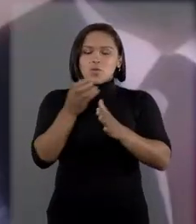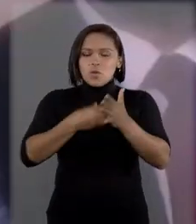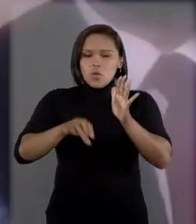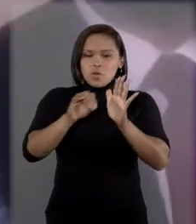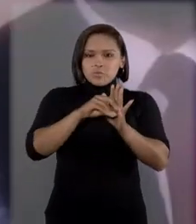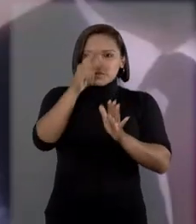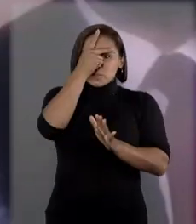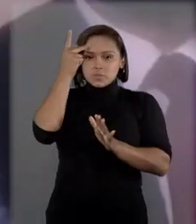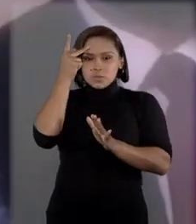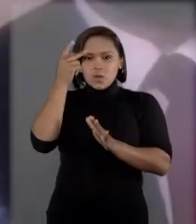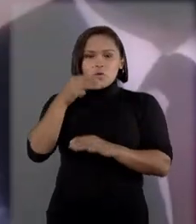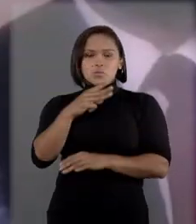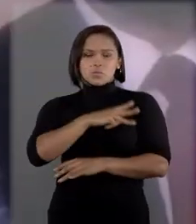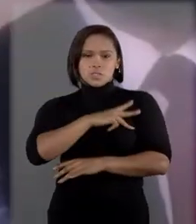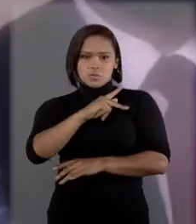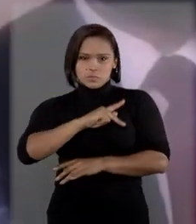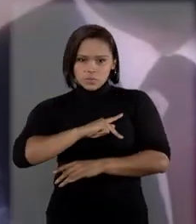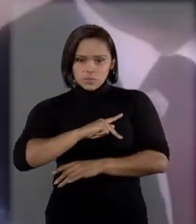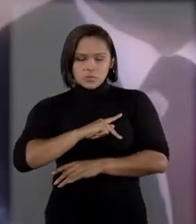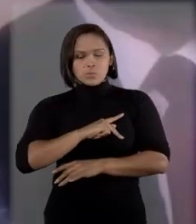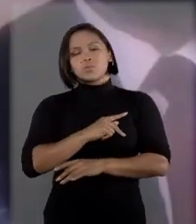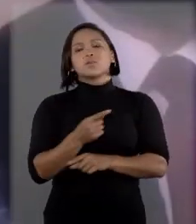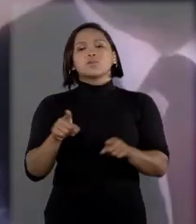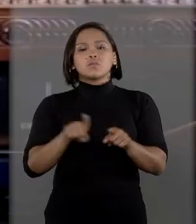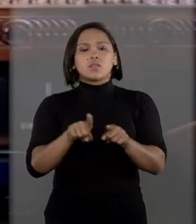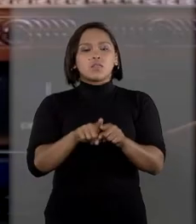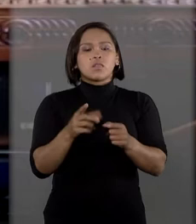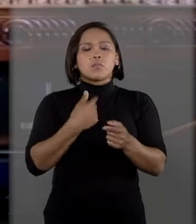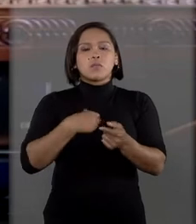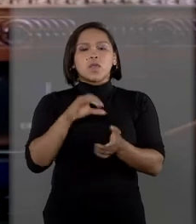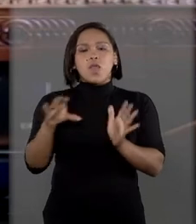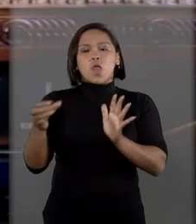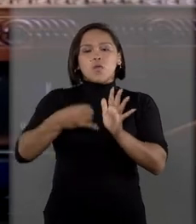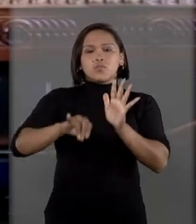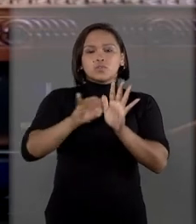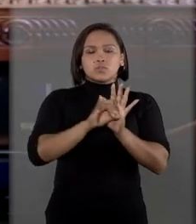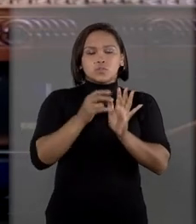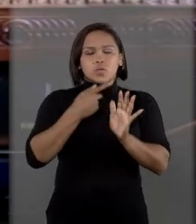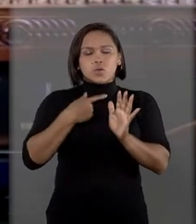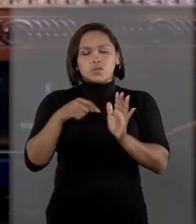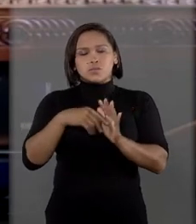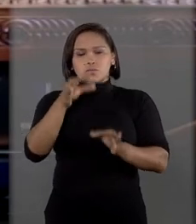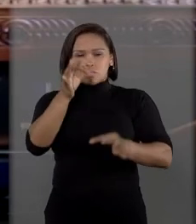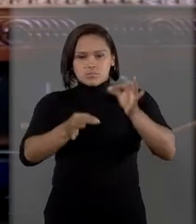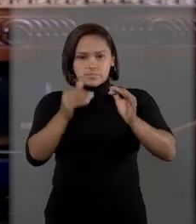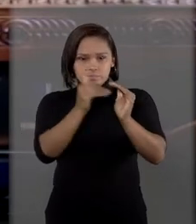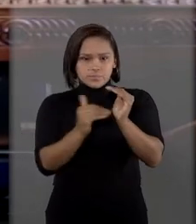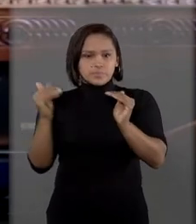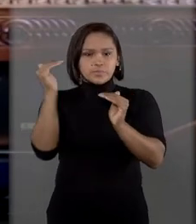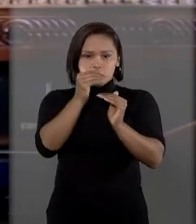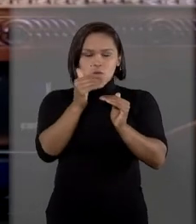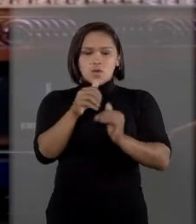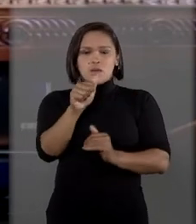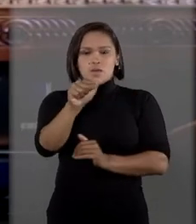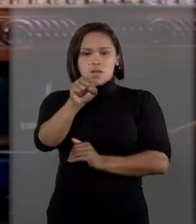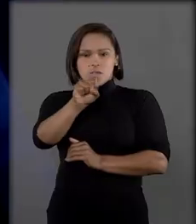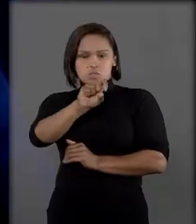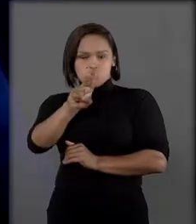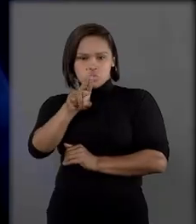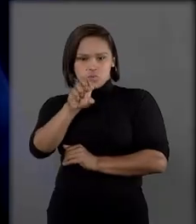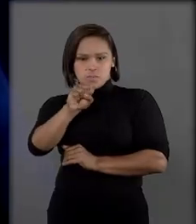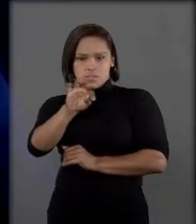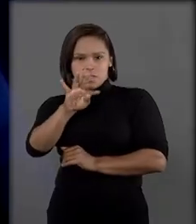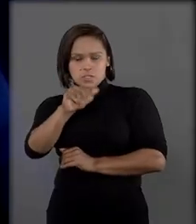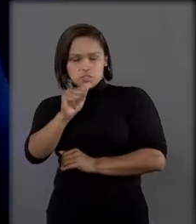do Ministério Público, Conselheiro Oswaldo Dalbuquerque, a ouvidora do Superior Tribunal de Justiça, Ministra Suzete Magalhães,